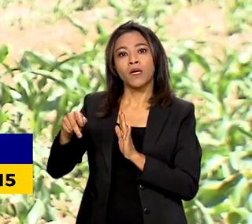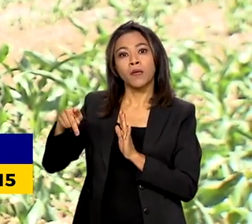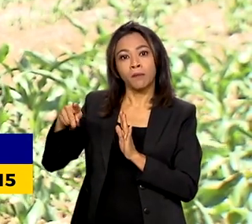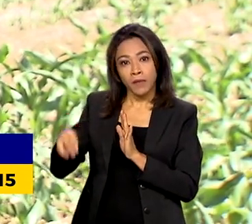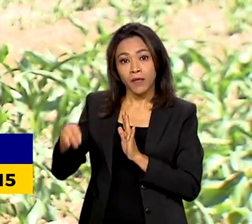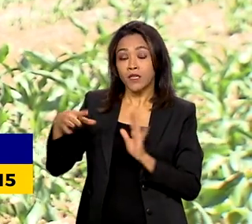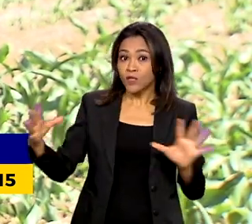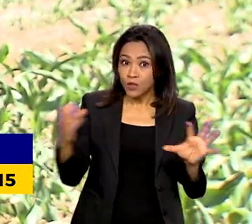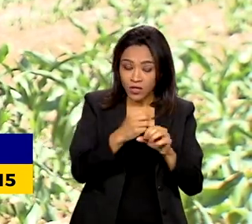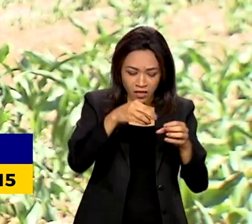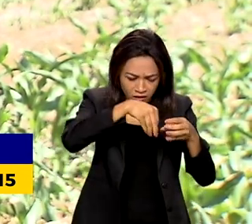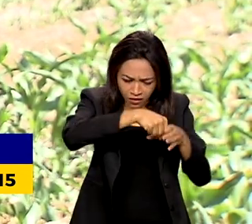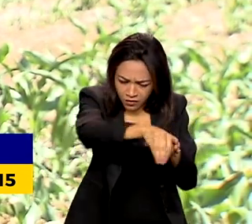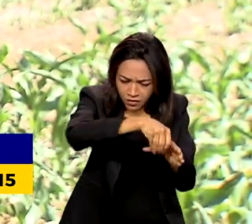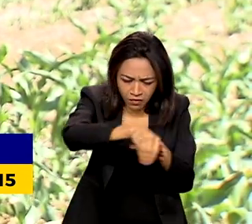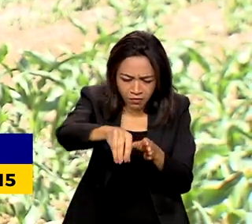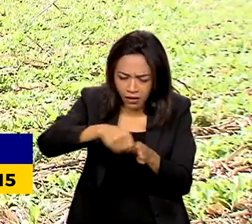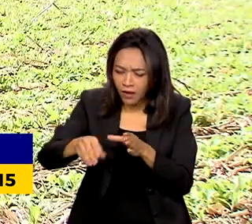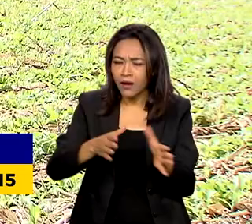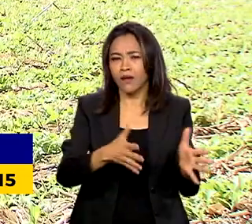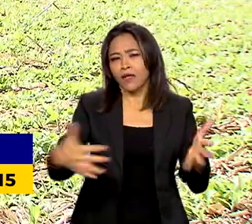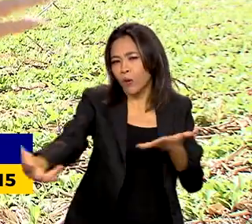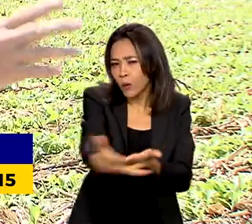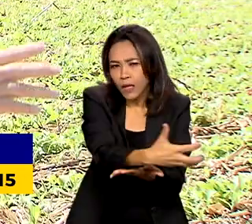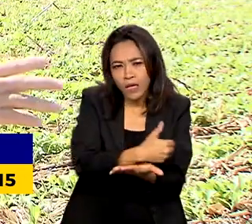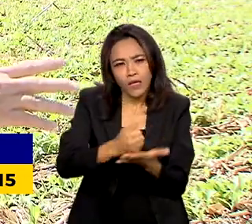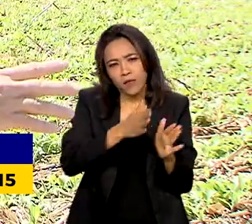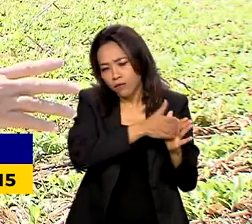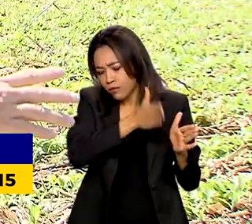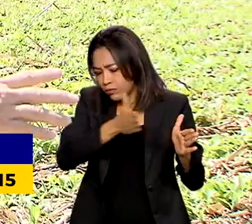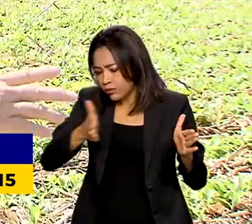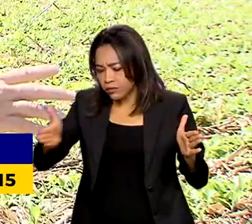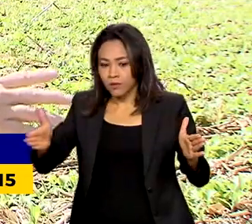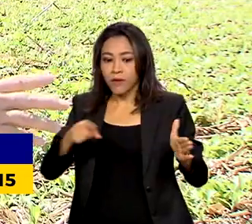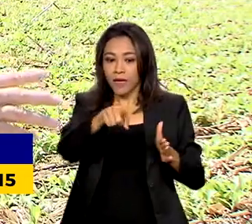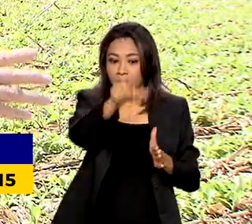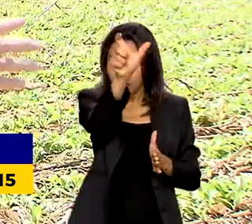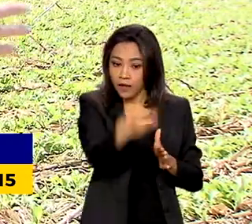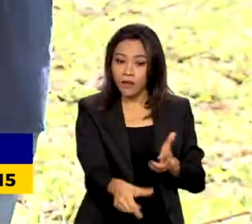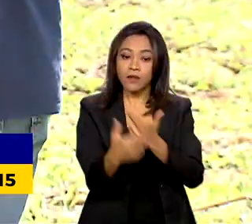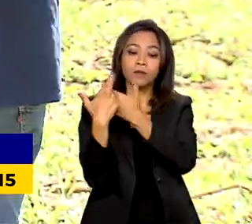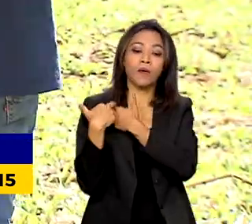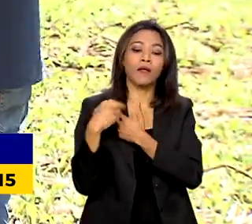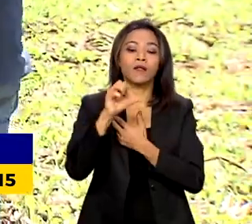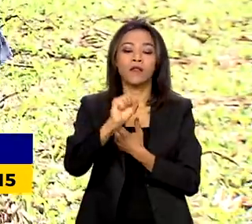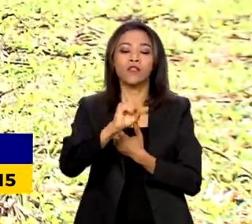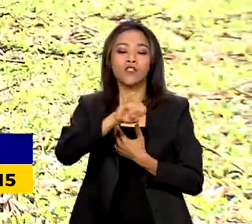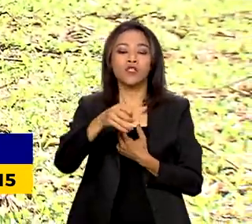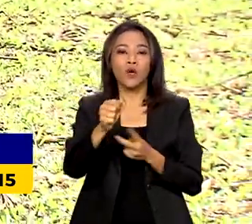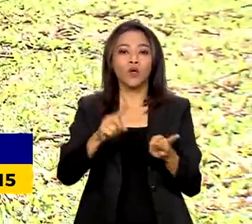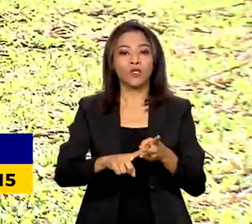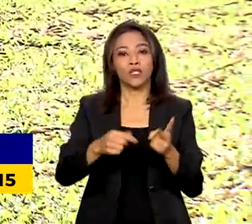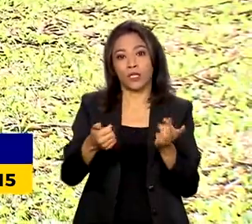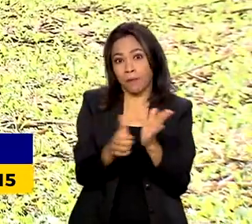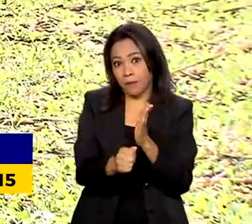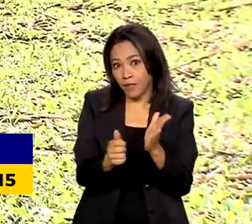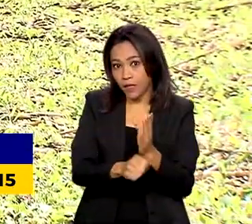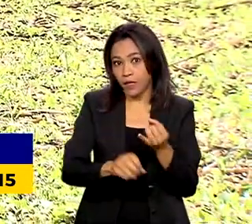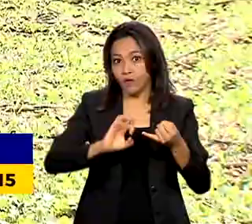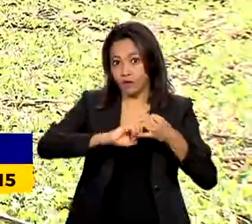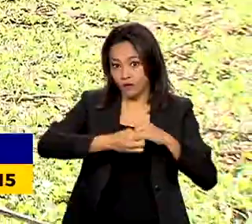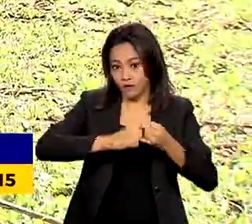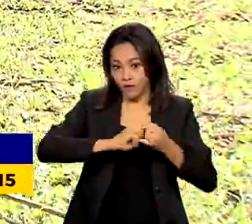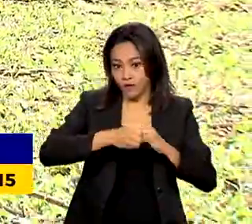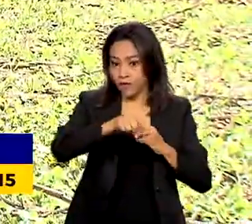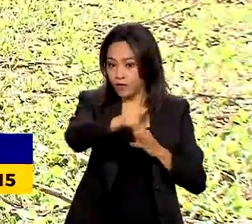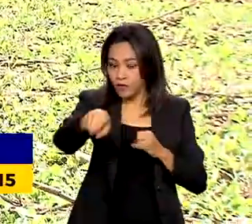usado na semeadura e colheita. José Guilherme produz soja, milho, feijão, trigo e sorgo